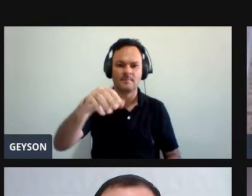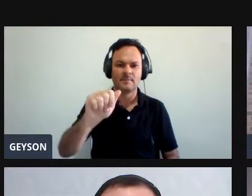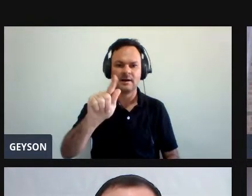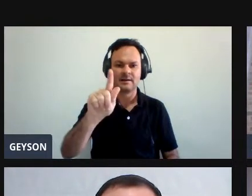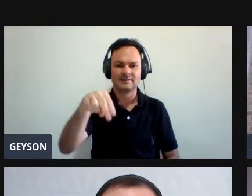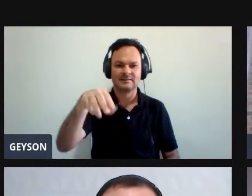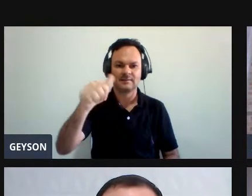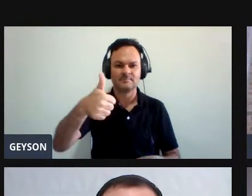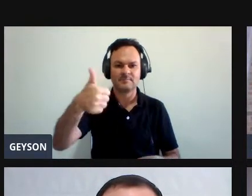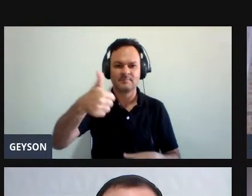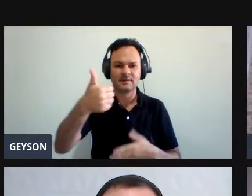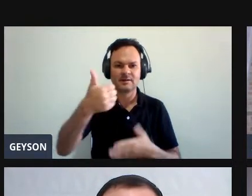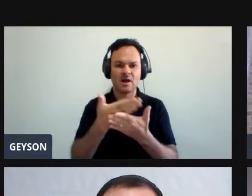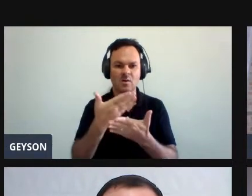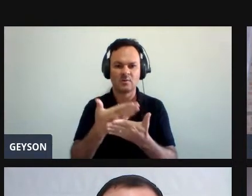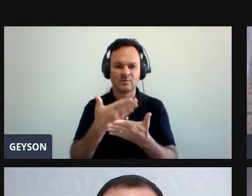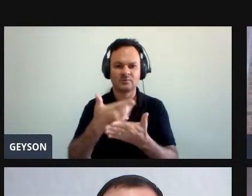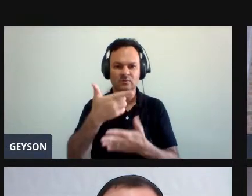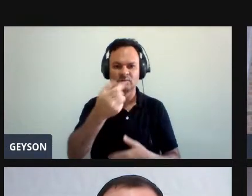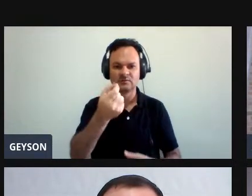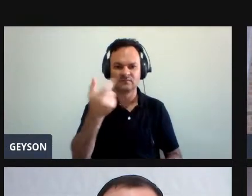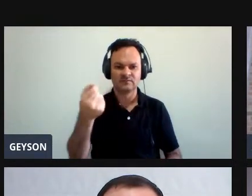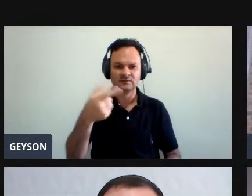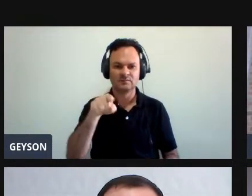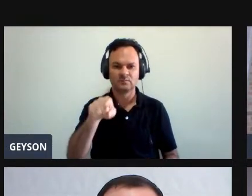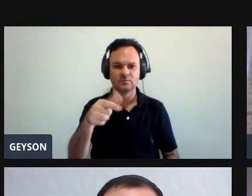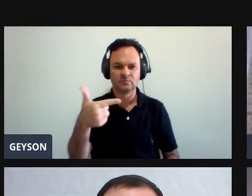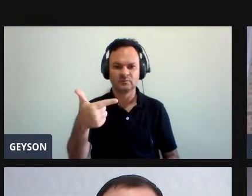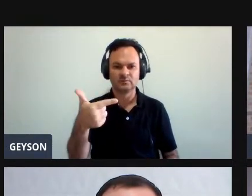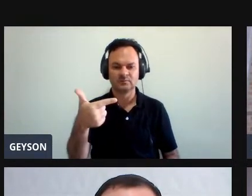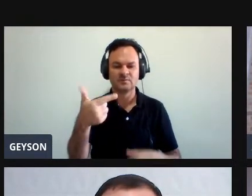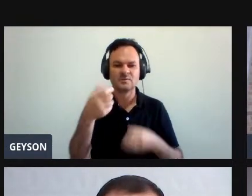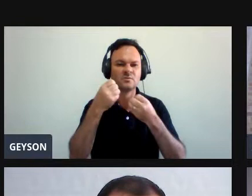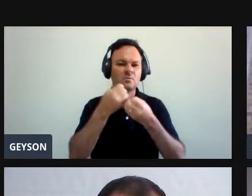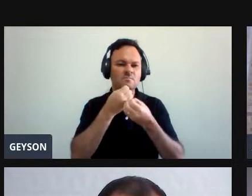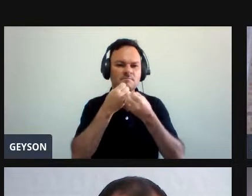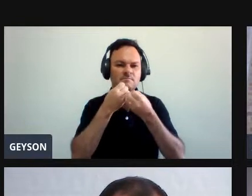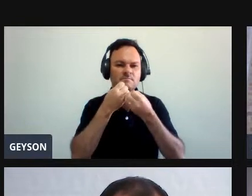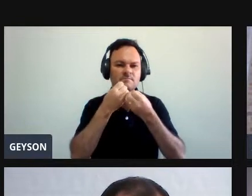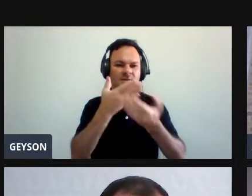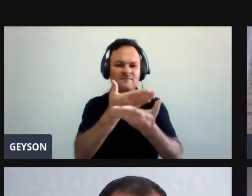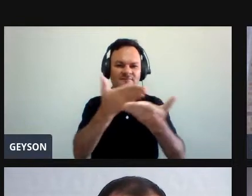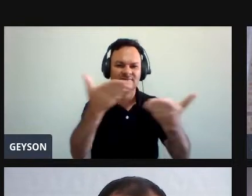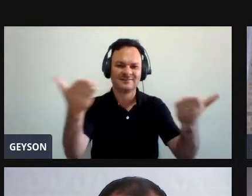.2 da Universidade Federal do Agreste, Pernambuco. Sejam a todos e todas bem-vindos.